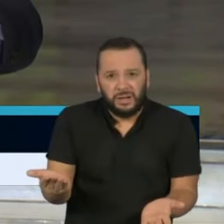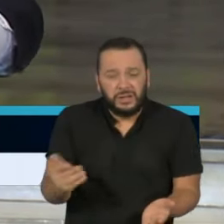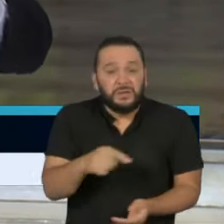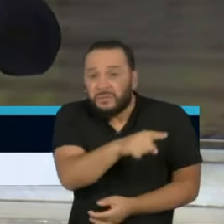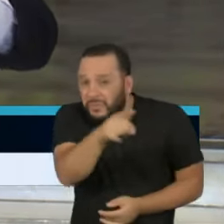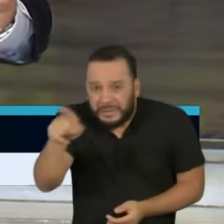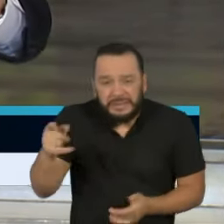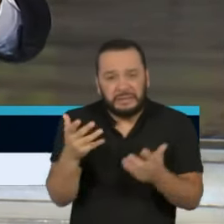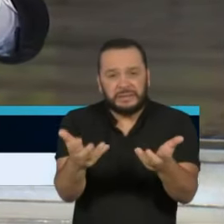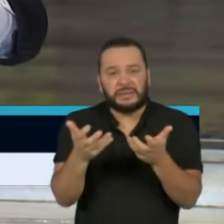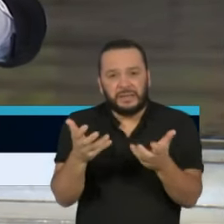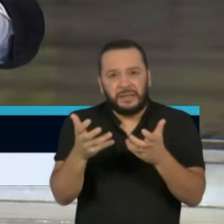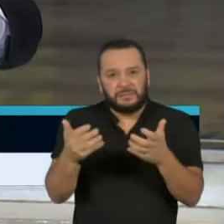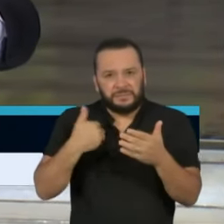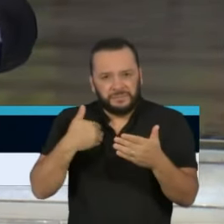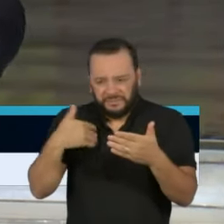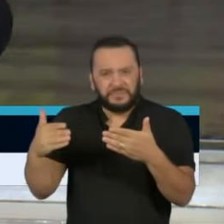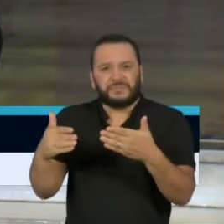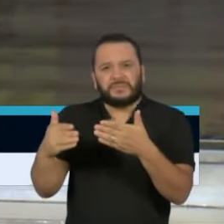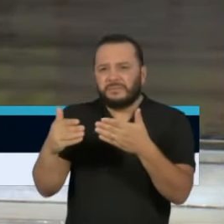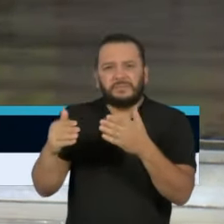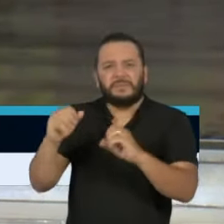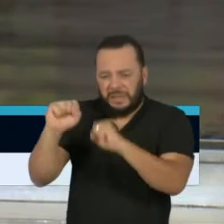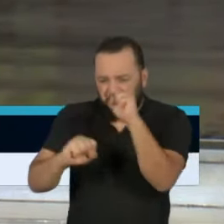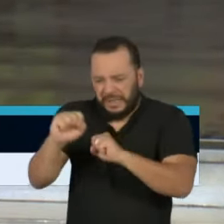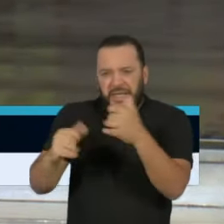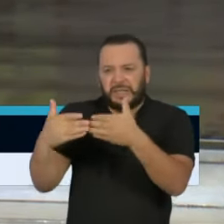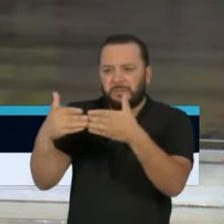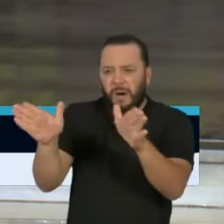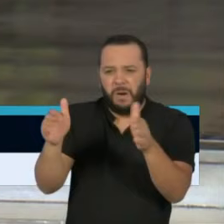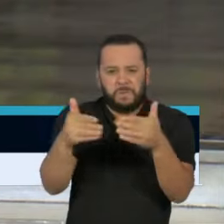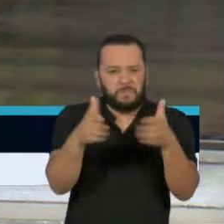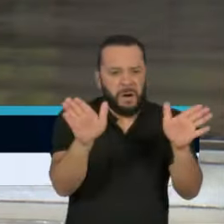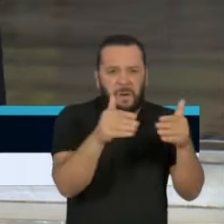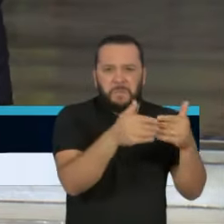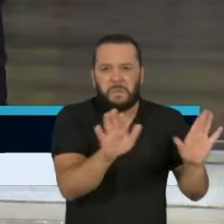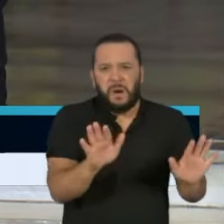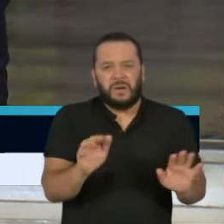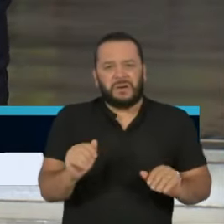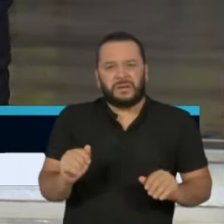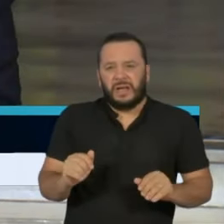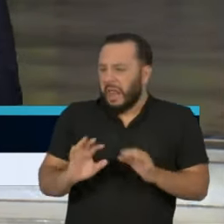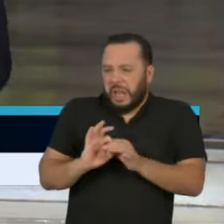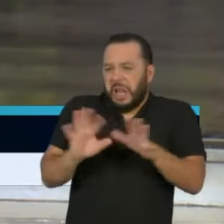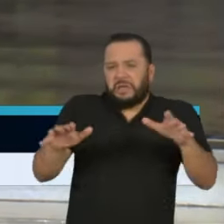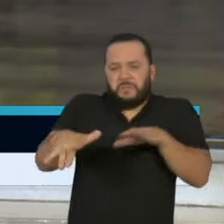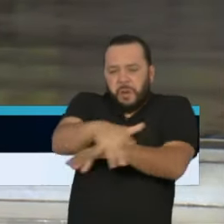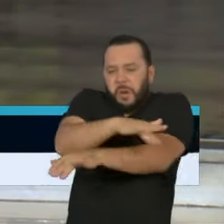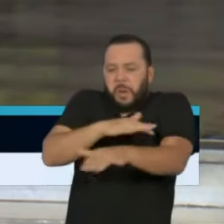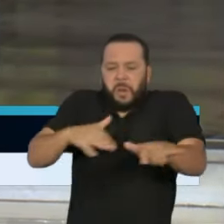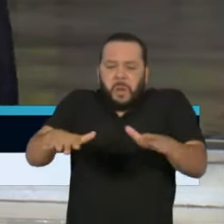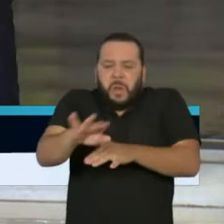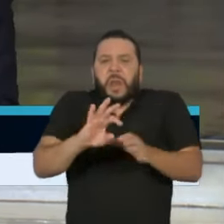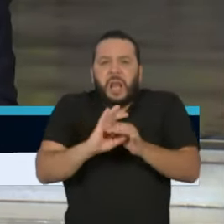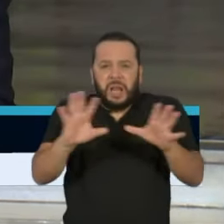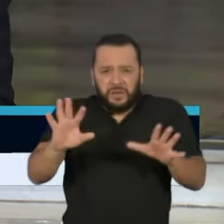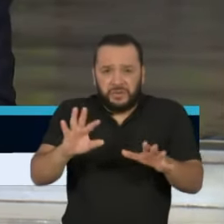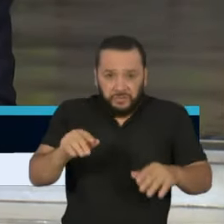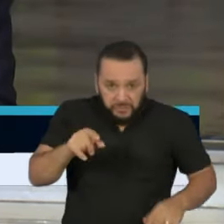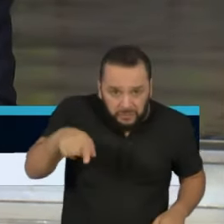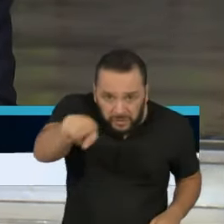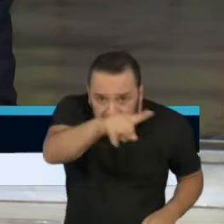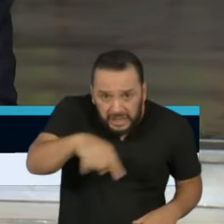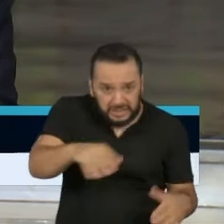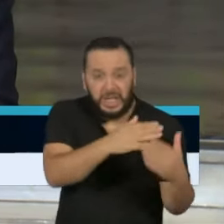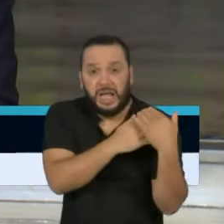que defendem aglomerações, que minimizam a crise gravíssima que nós estamos, vão enterrar as vítimas?